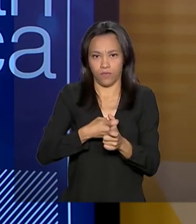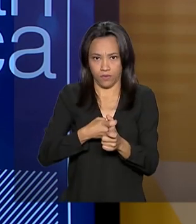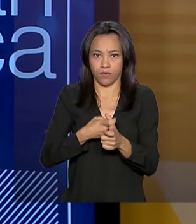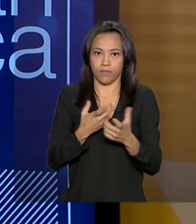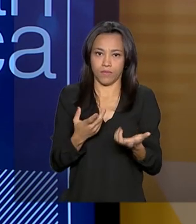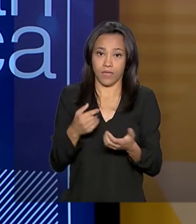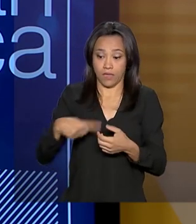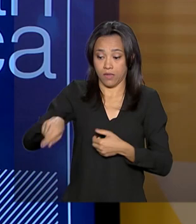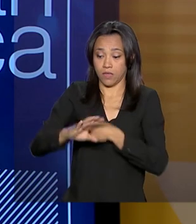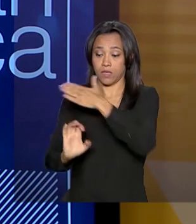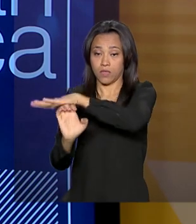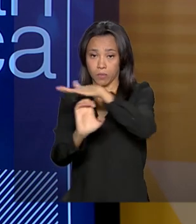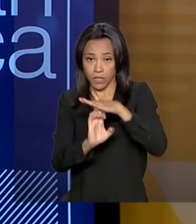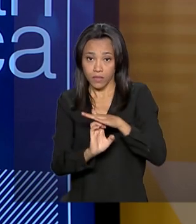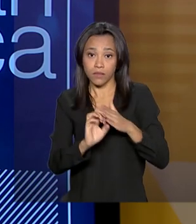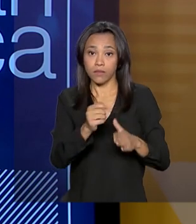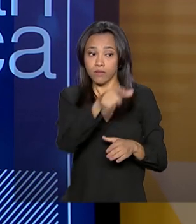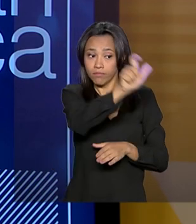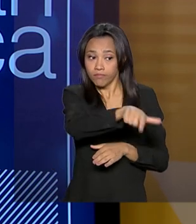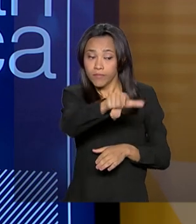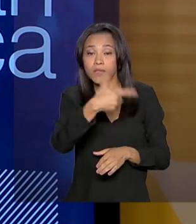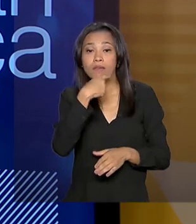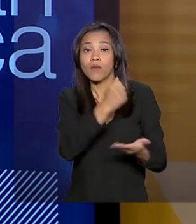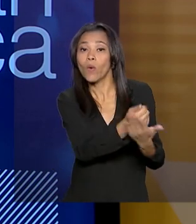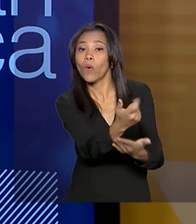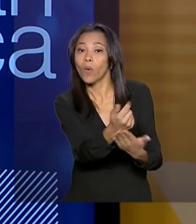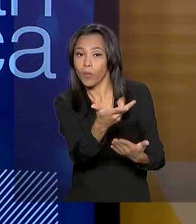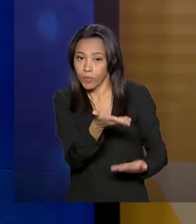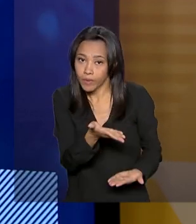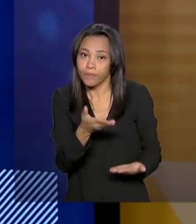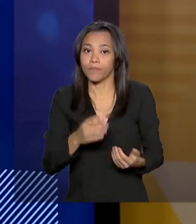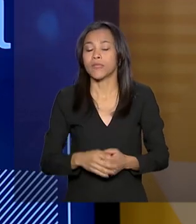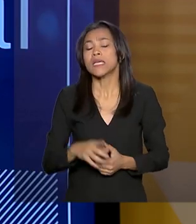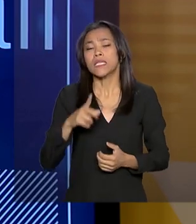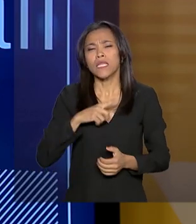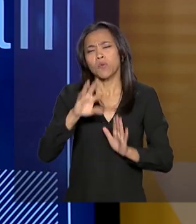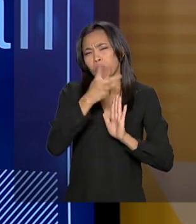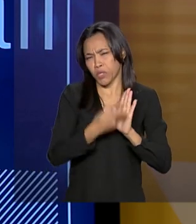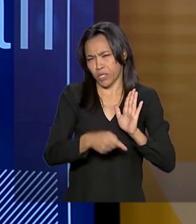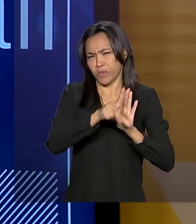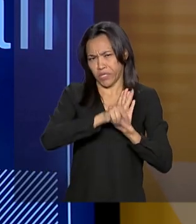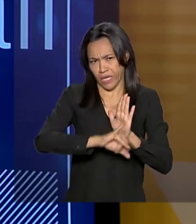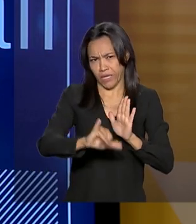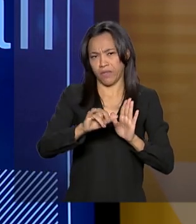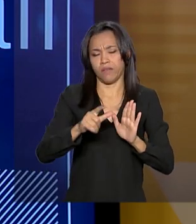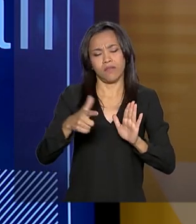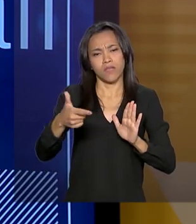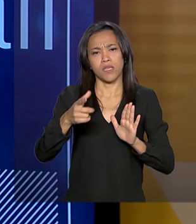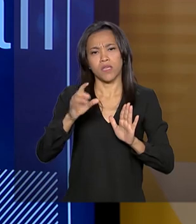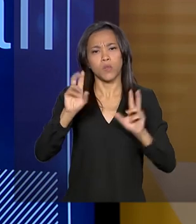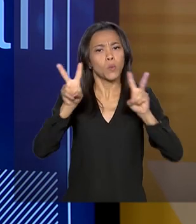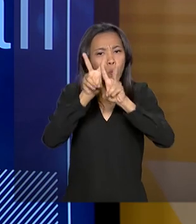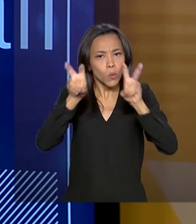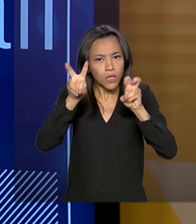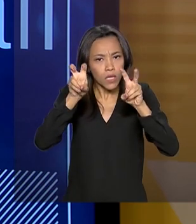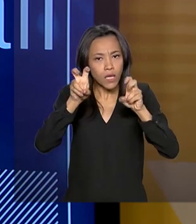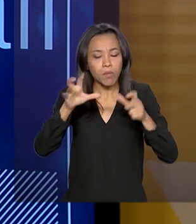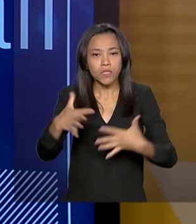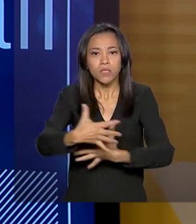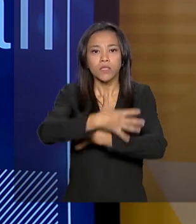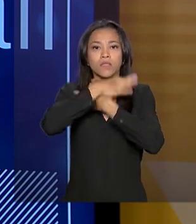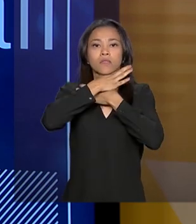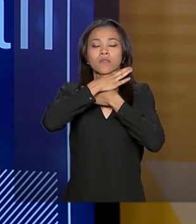Há um desafio aí, que é um projeto de lei sobre superendividamento, que é um tema que eu acho que nós vamos, que eu acredito que nós vamos ter que